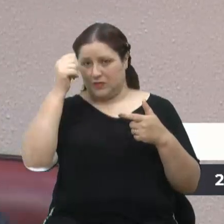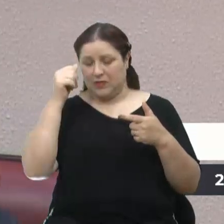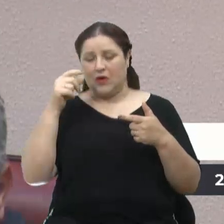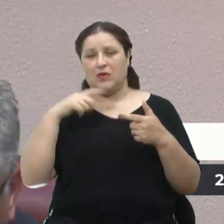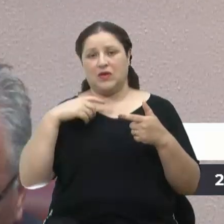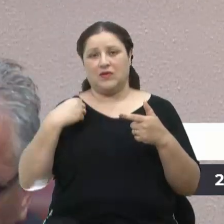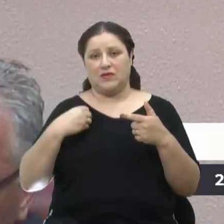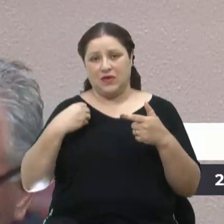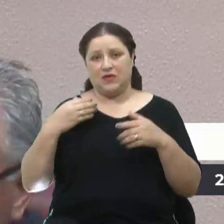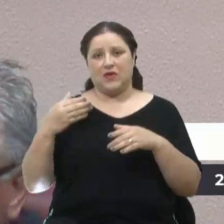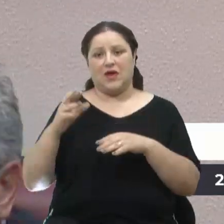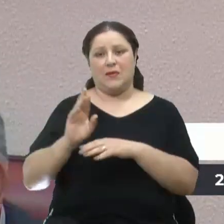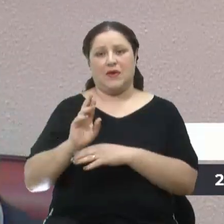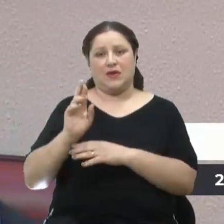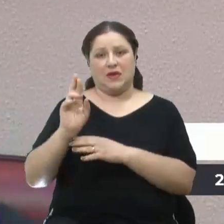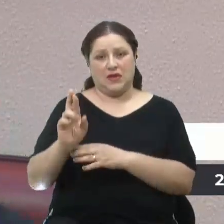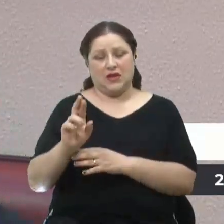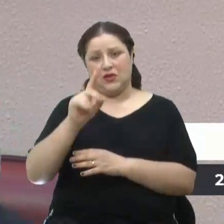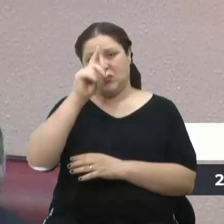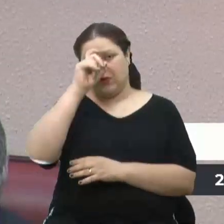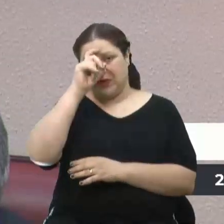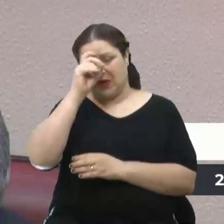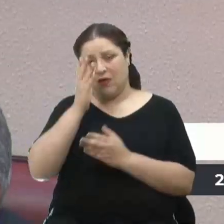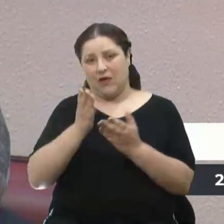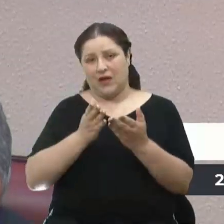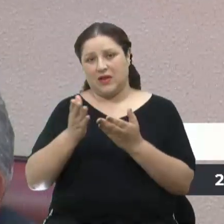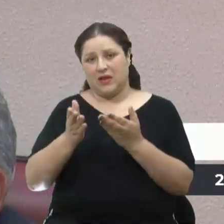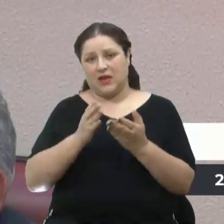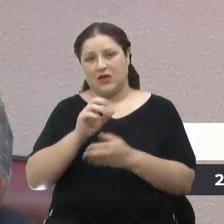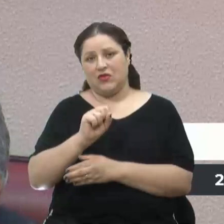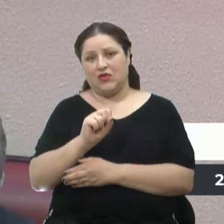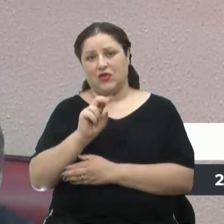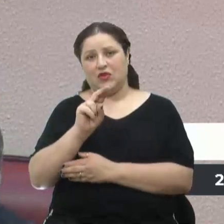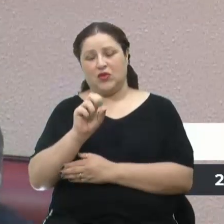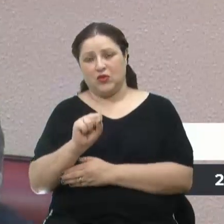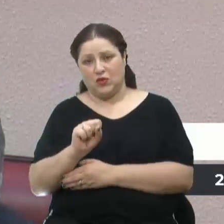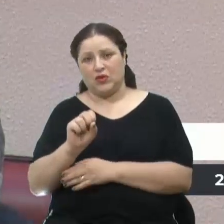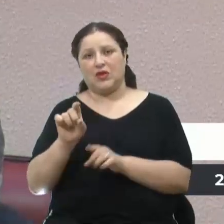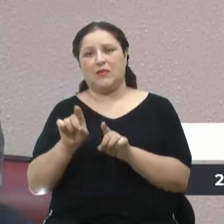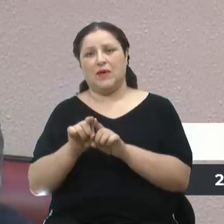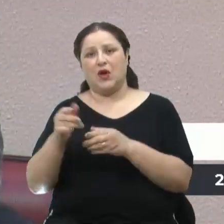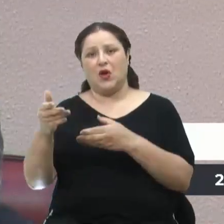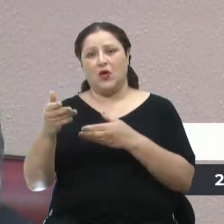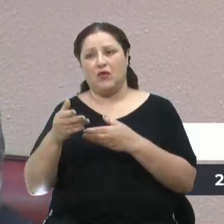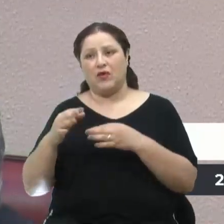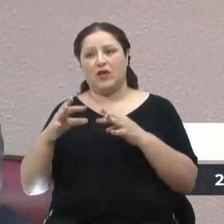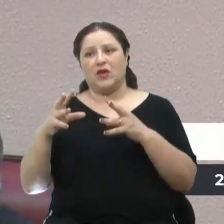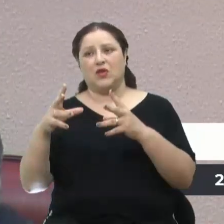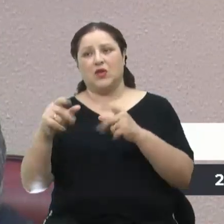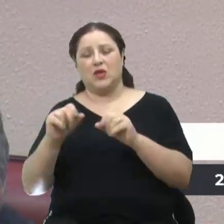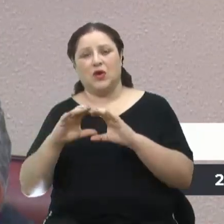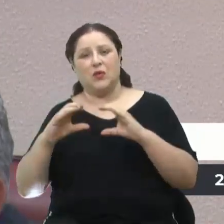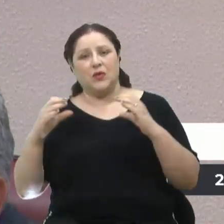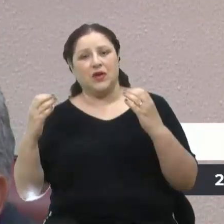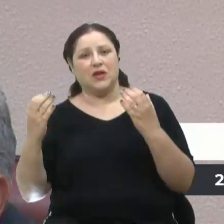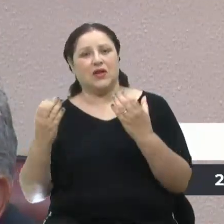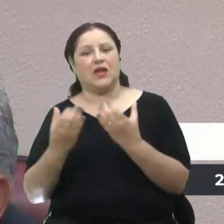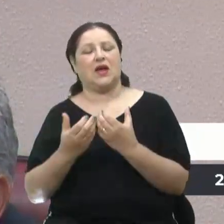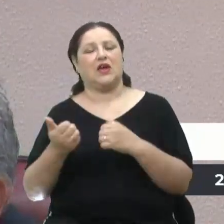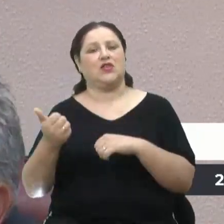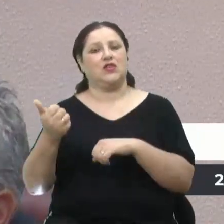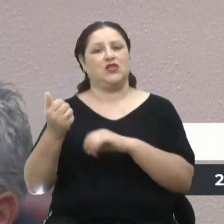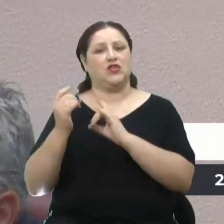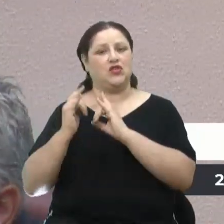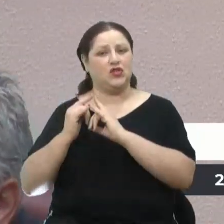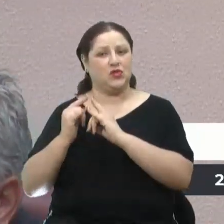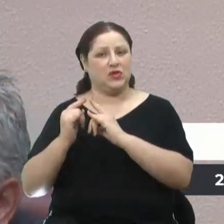SUS em Caxias do Sul, a toda a comunidade, a todas as entidades, e convido a vocês, vereadores, que se façam presente, que